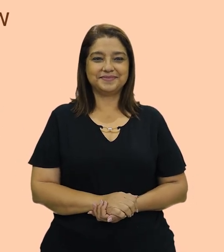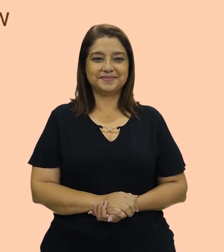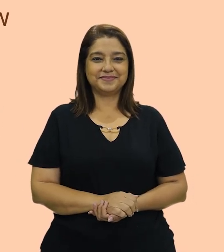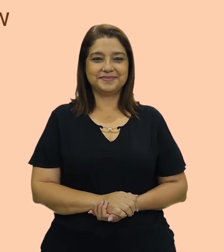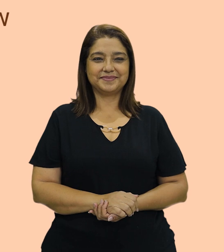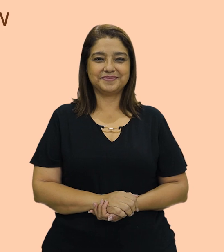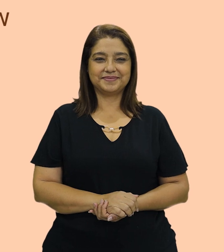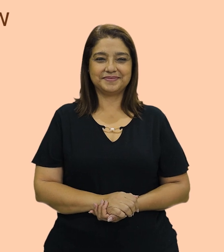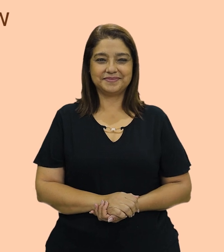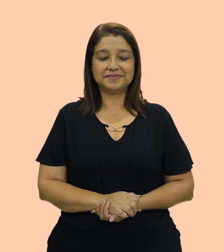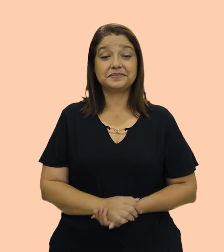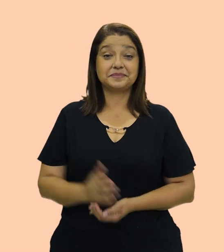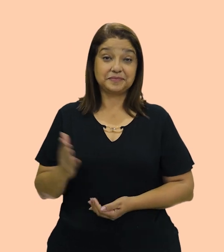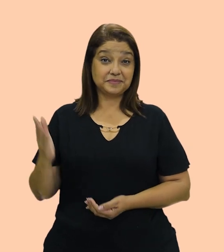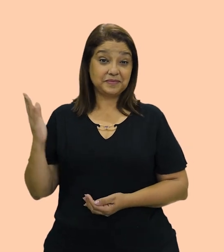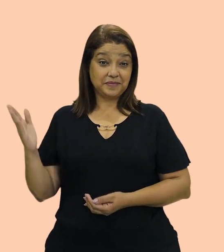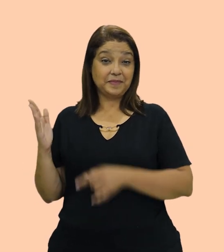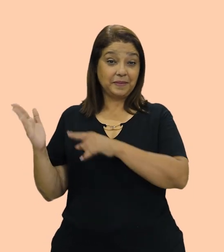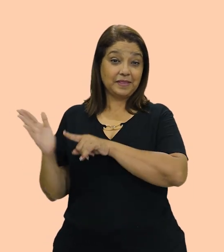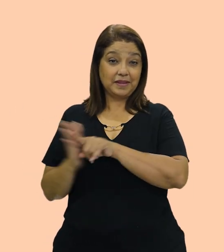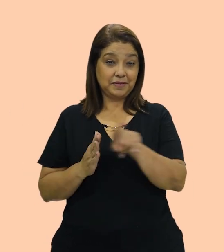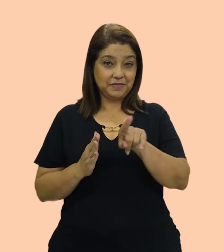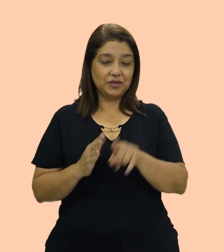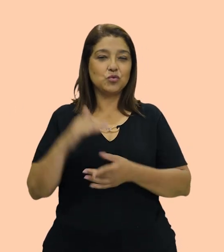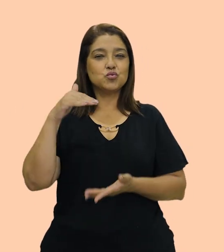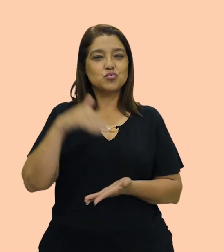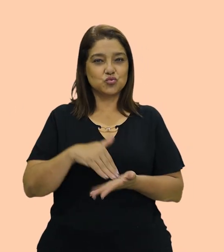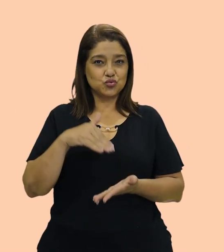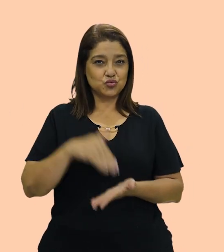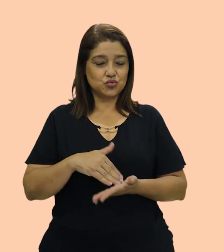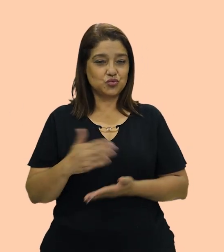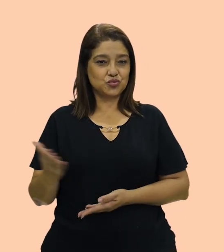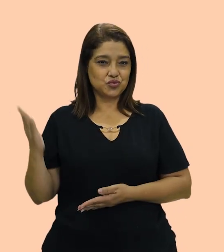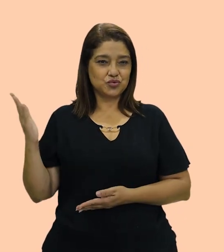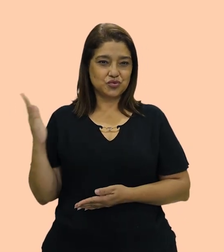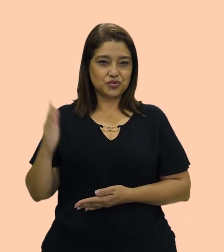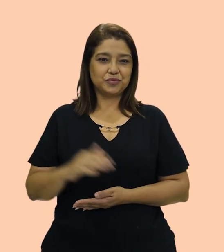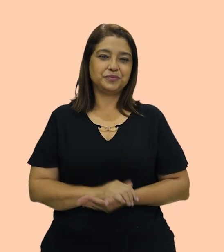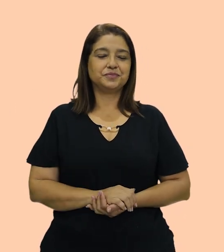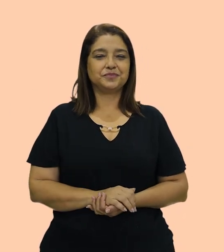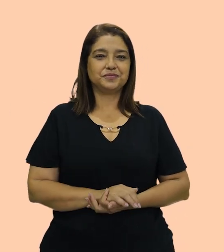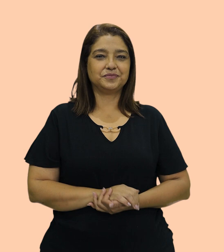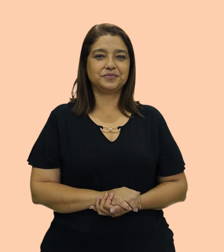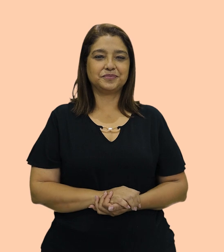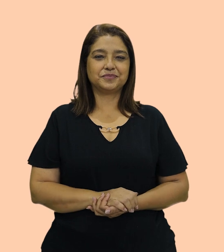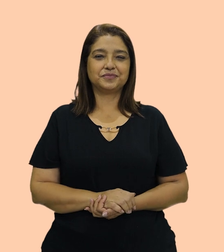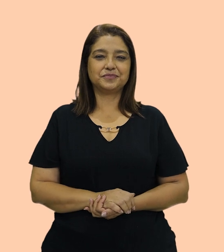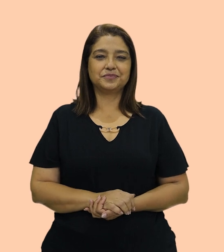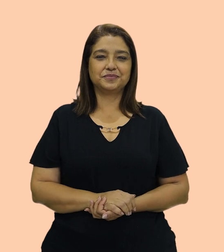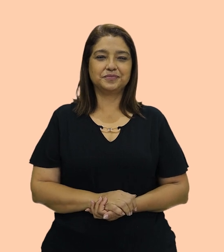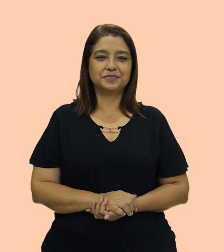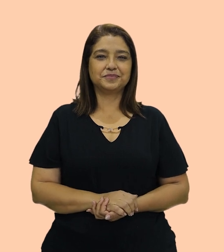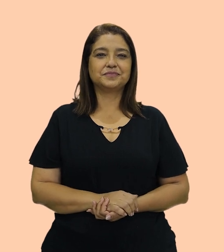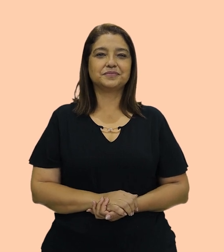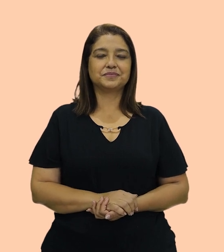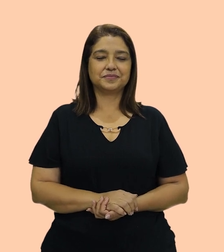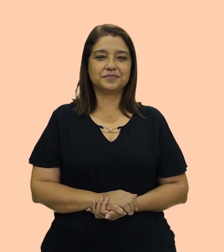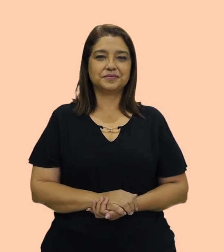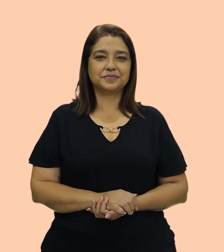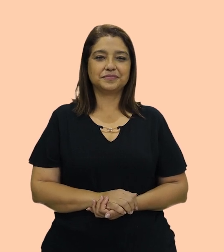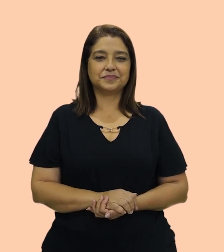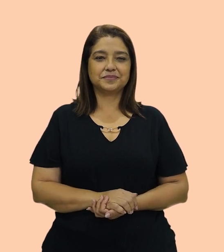Tá bom? Ok. Olha, next one. O último. Jane is the child of